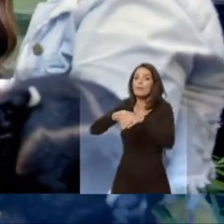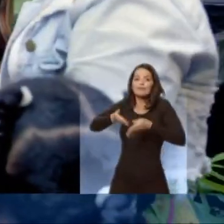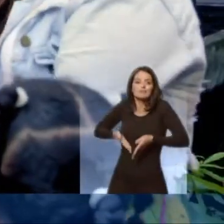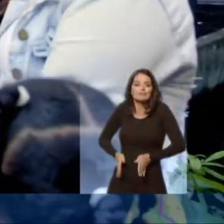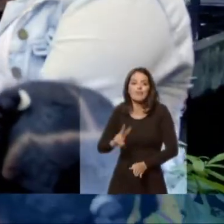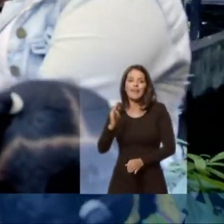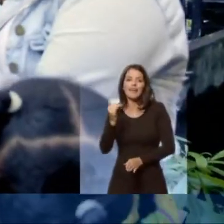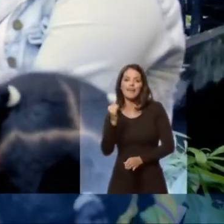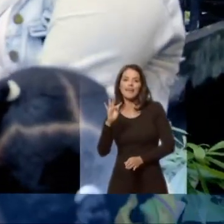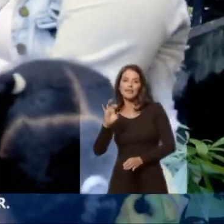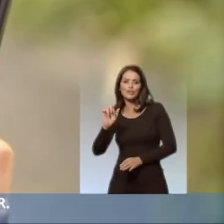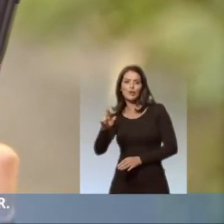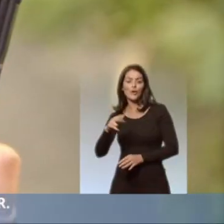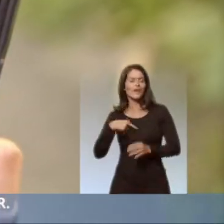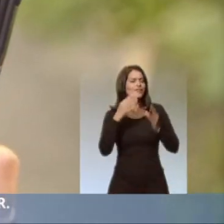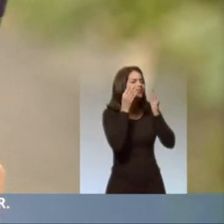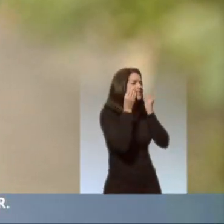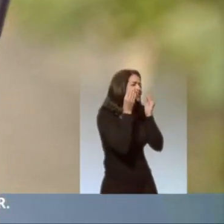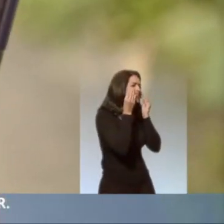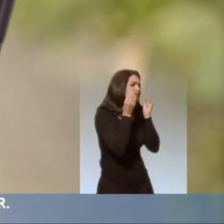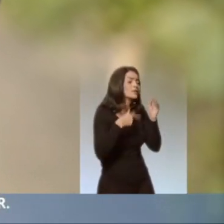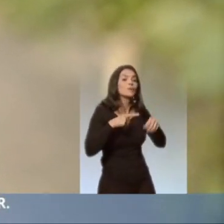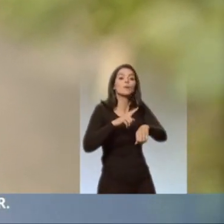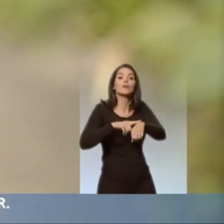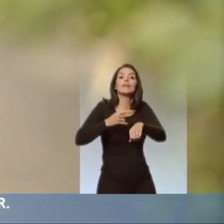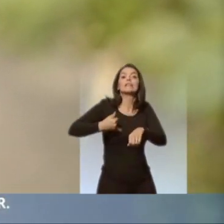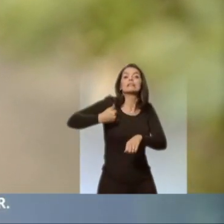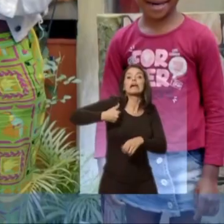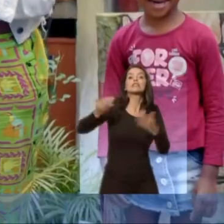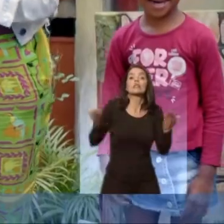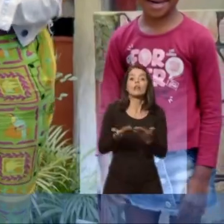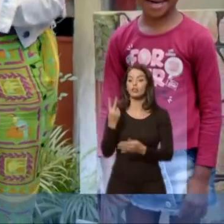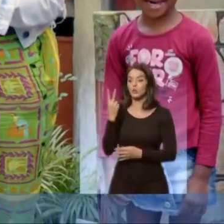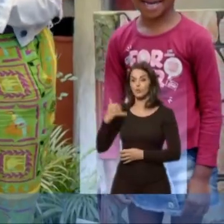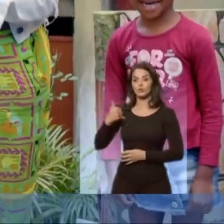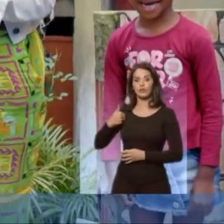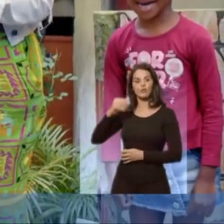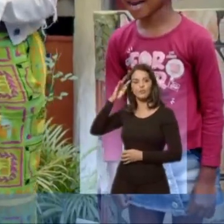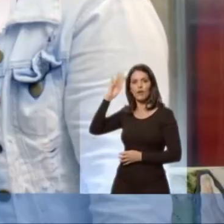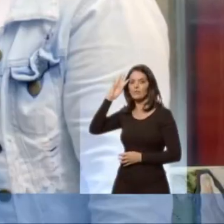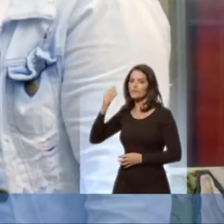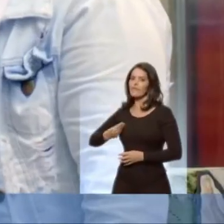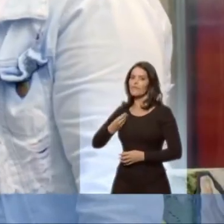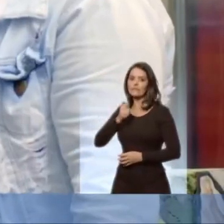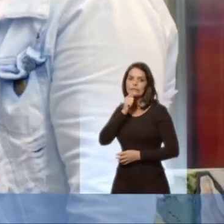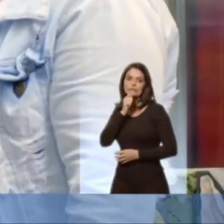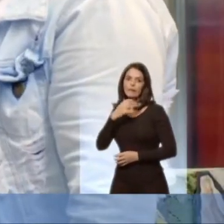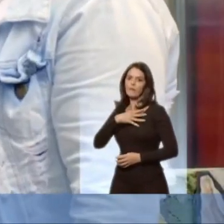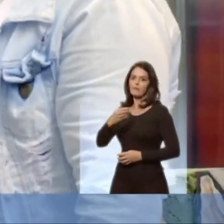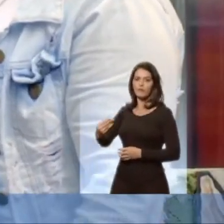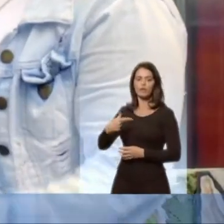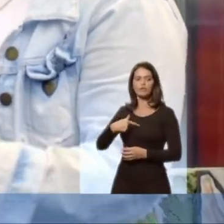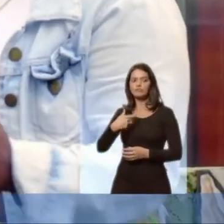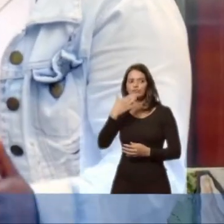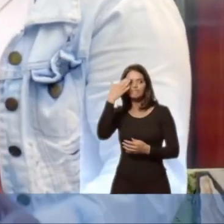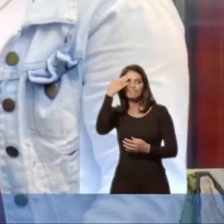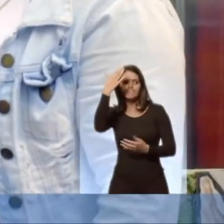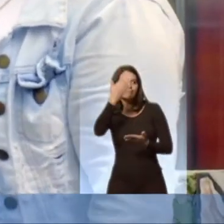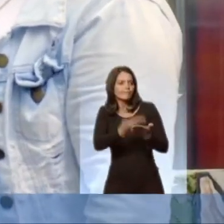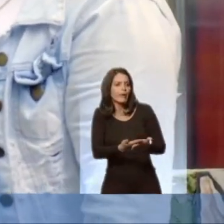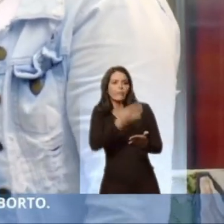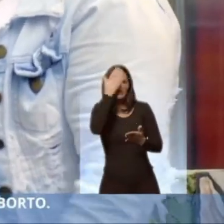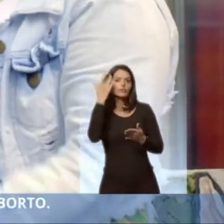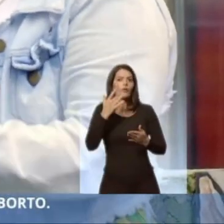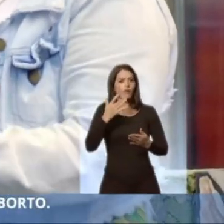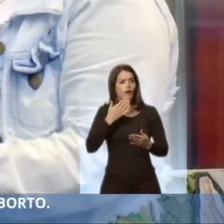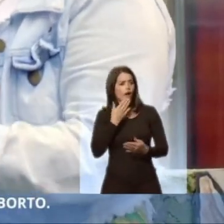Ai, olha, Clarissa. Momento único na frente do Heitor. Que lindo! Tá com quanto tempo agora? Dois anos. Eu não imagino minha vida